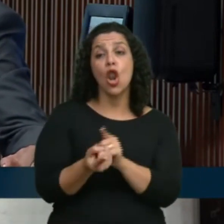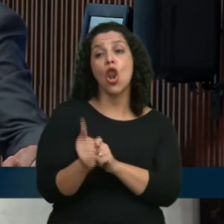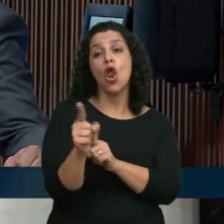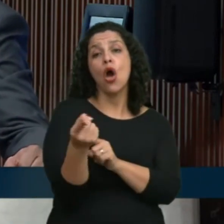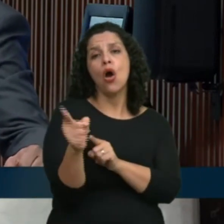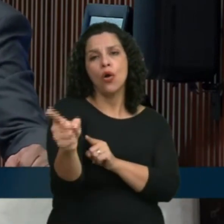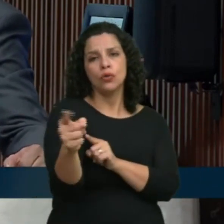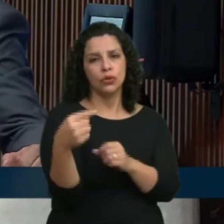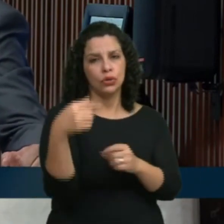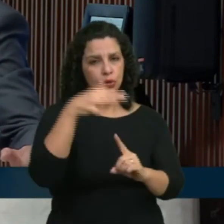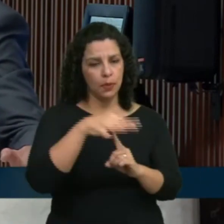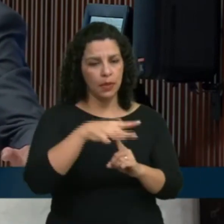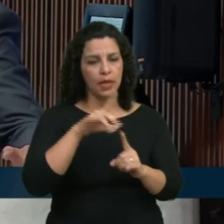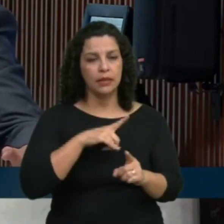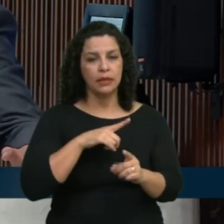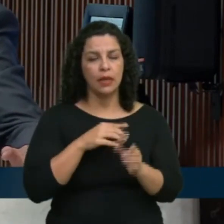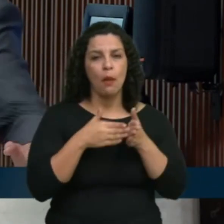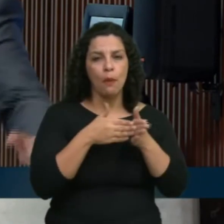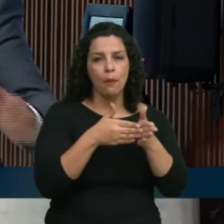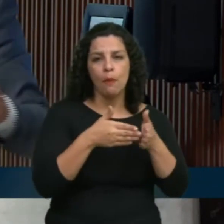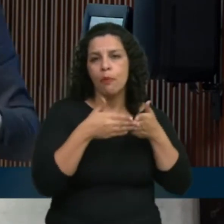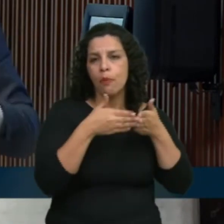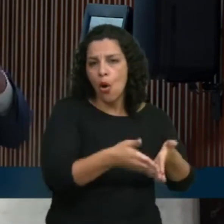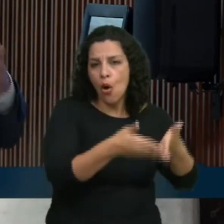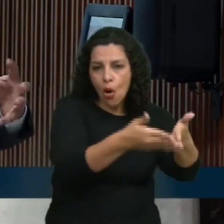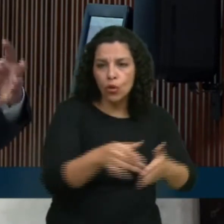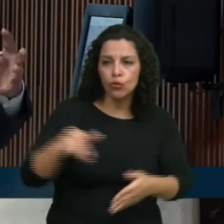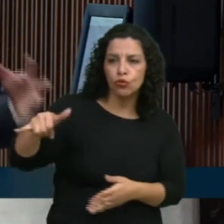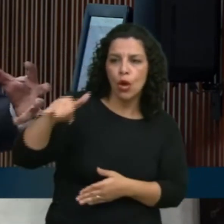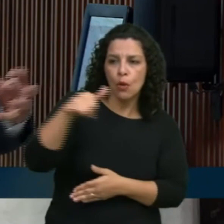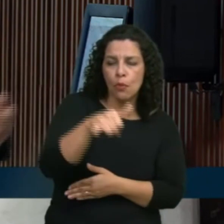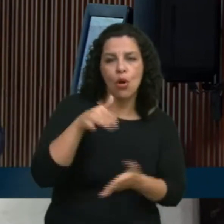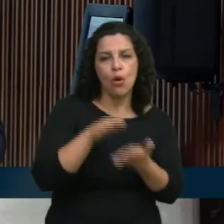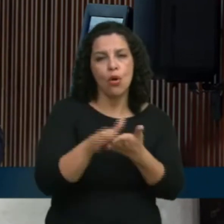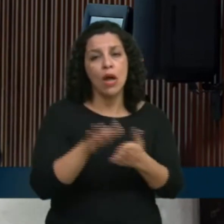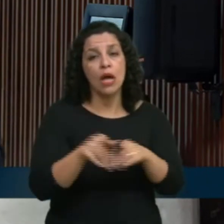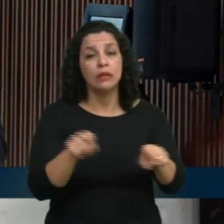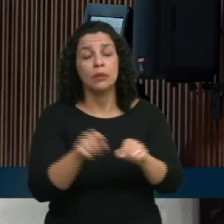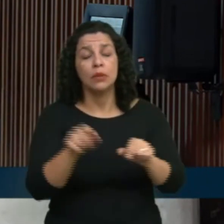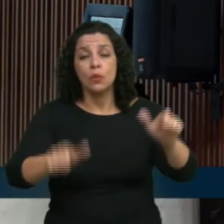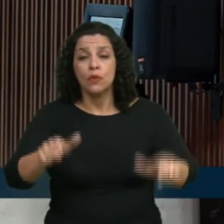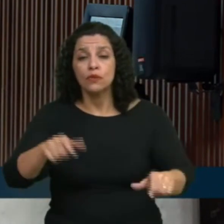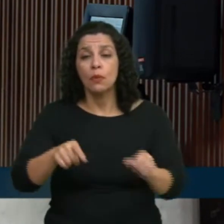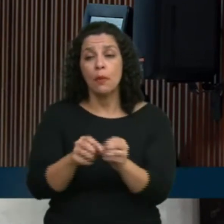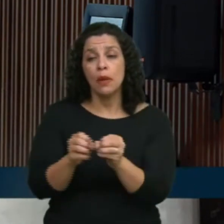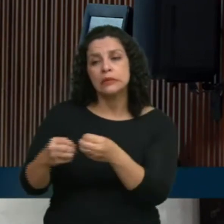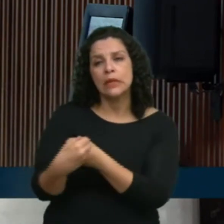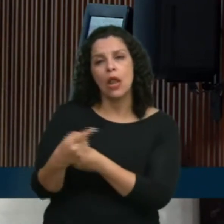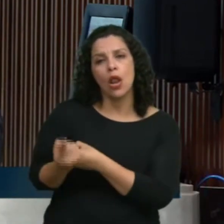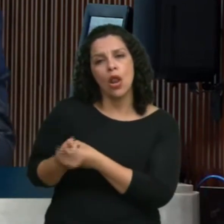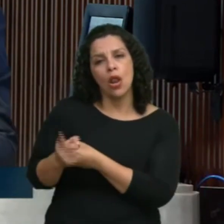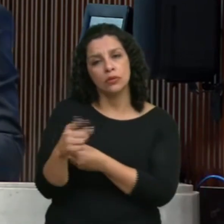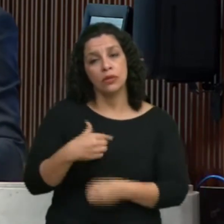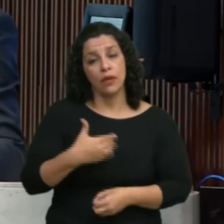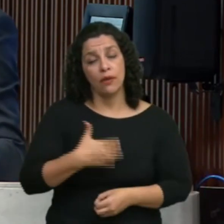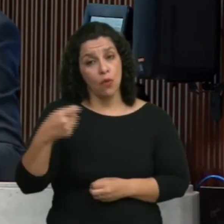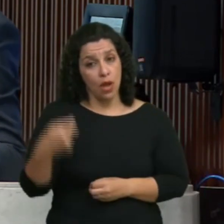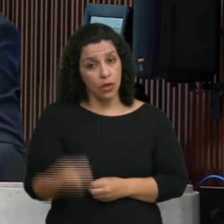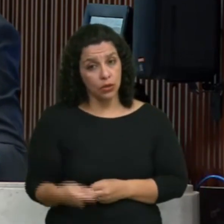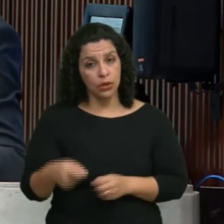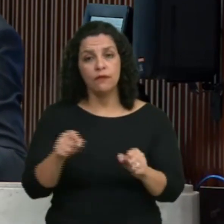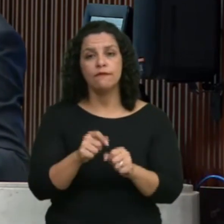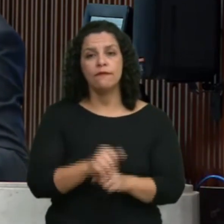geográfico ao porto, ao aeroporto e à grande quantidade de consumidores da região metropolitana. Ratinho está